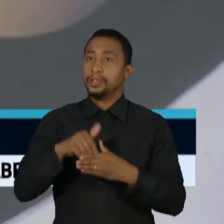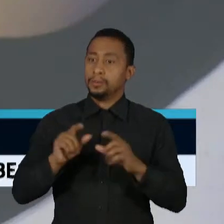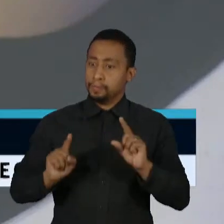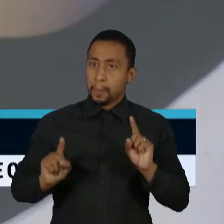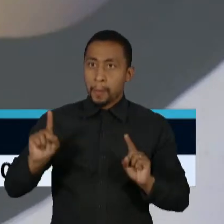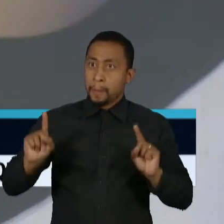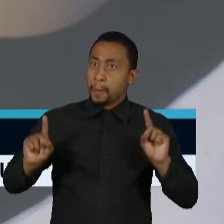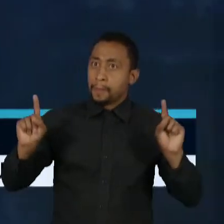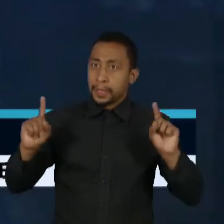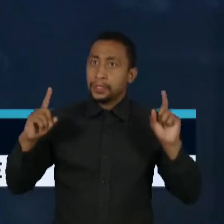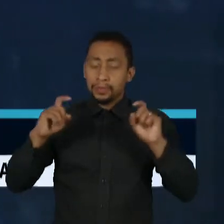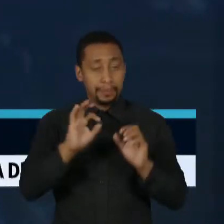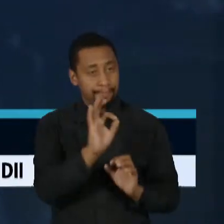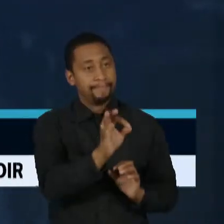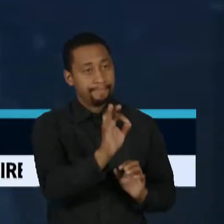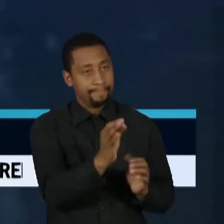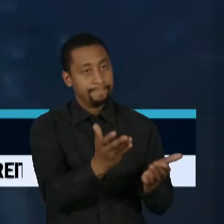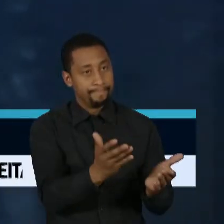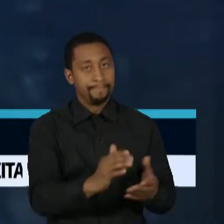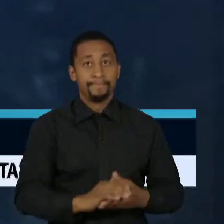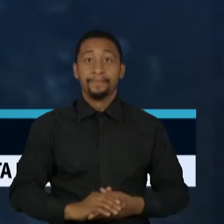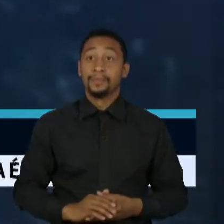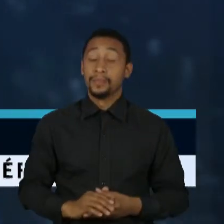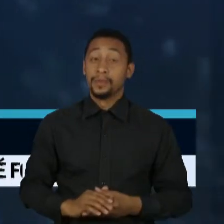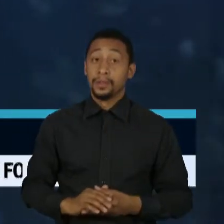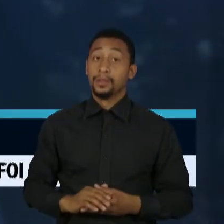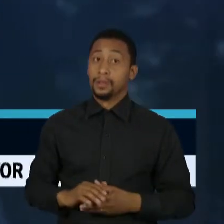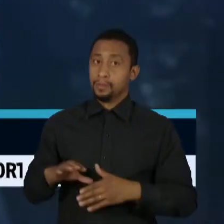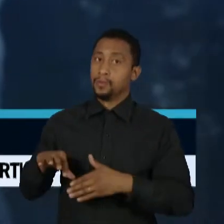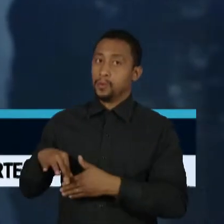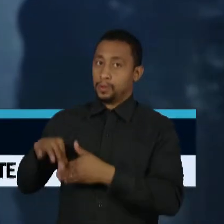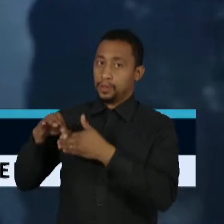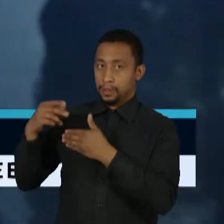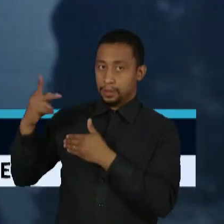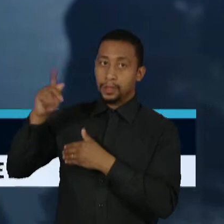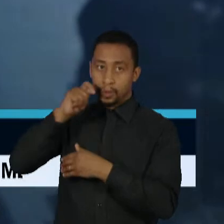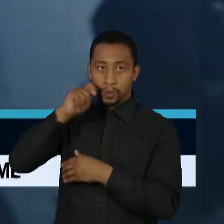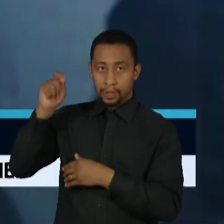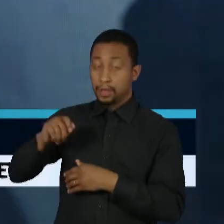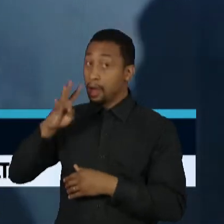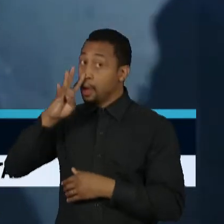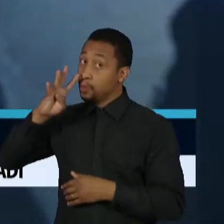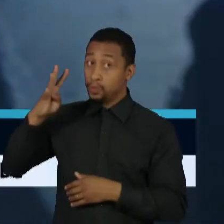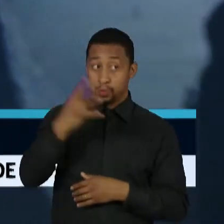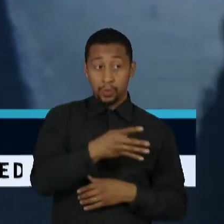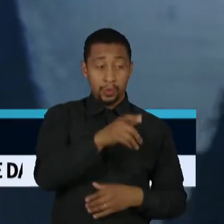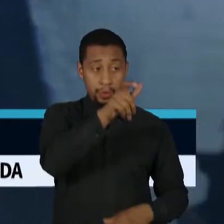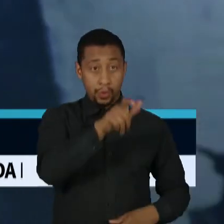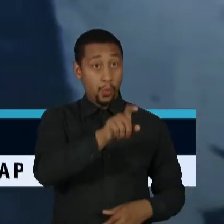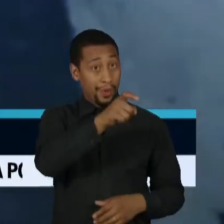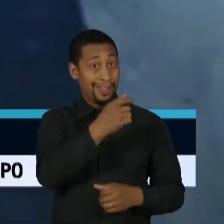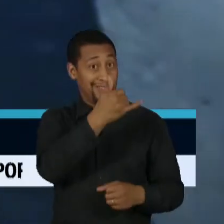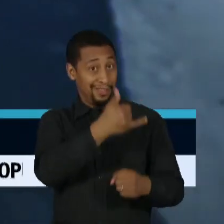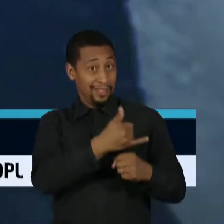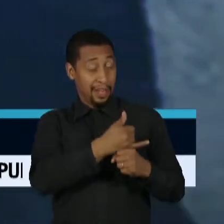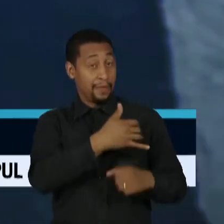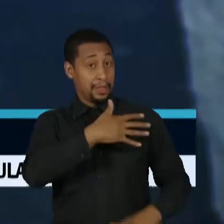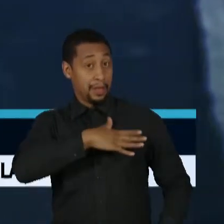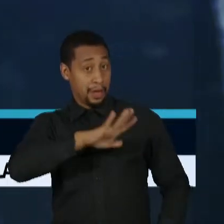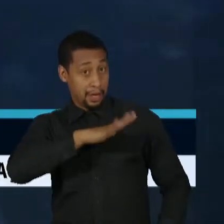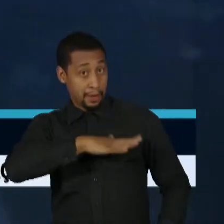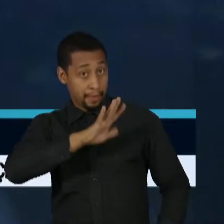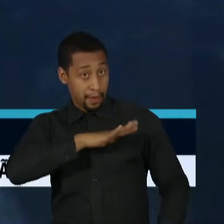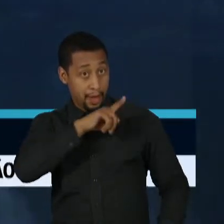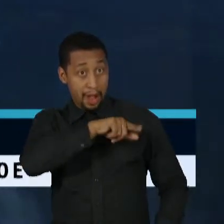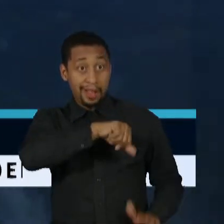bastante apertado. Autoridades ucranianas acusaram um ex-chefe do Serviço de Segurança da Crimeia de cometer